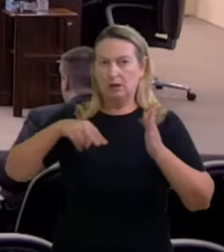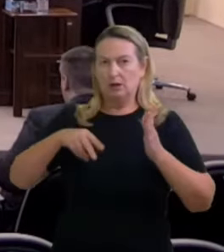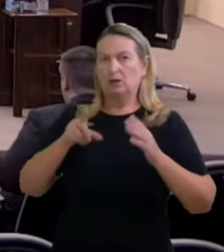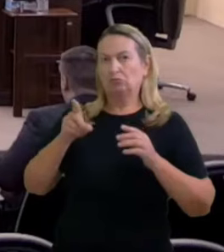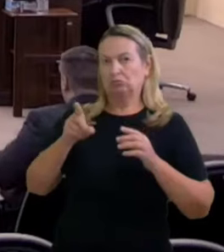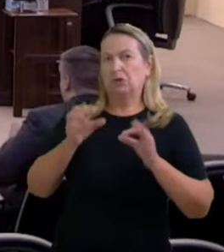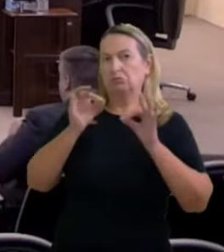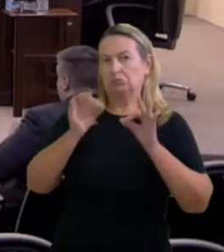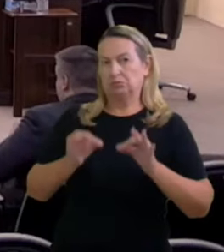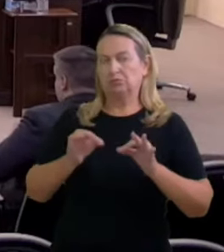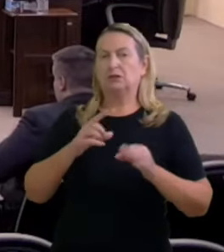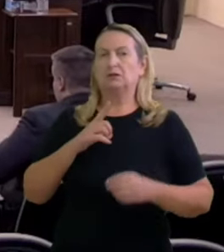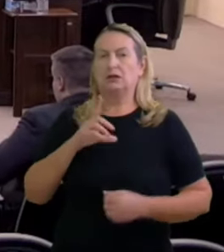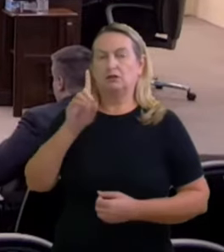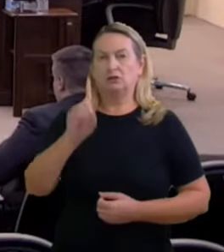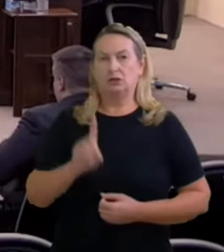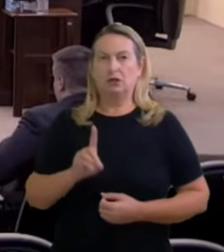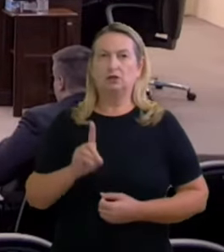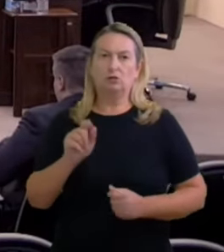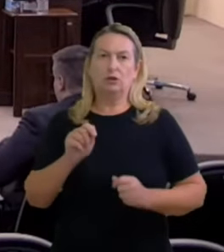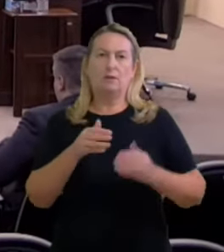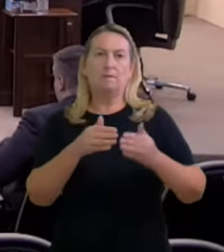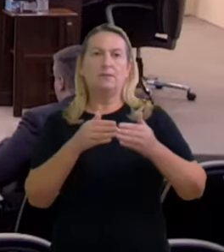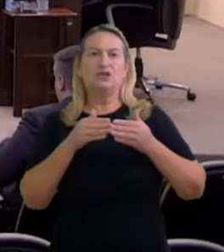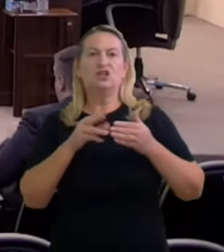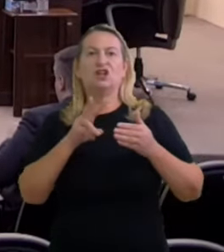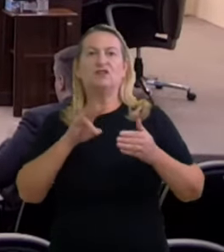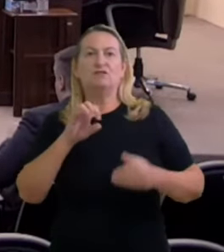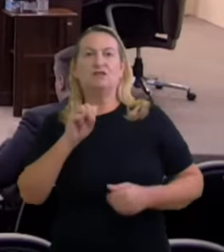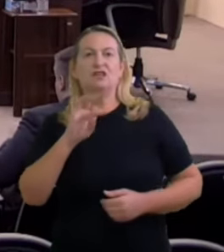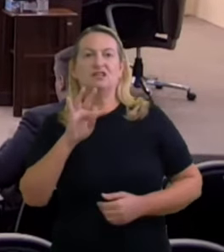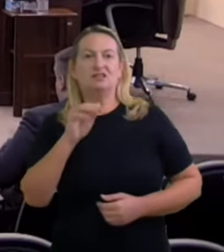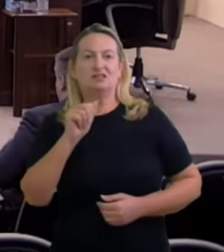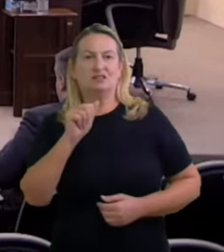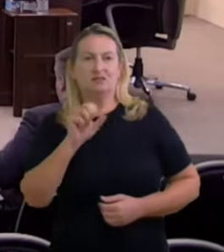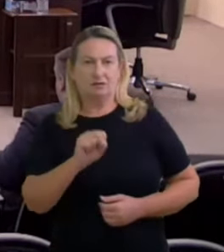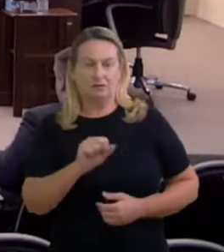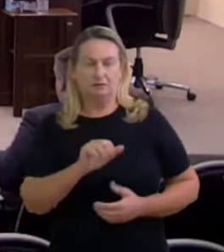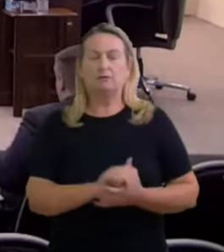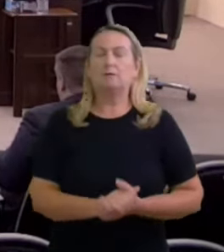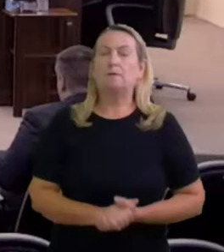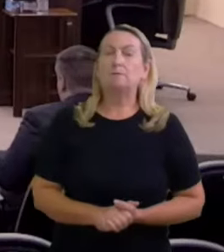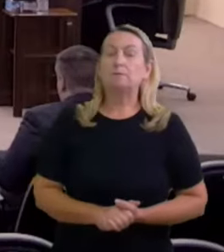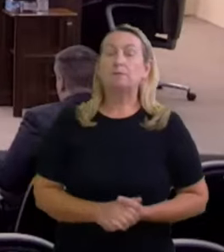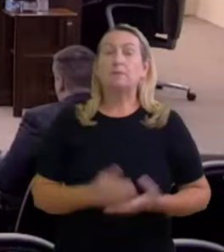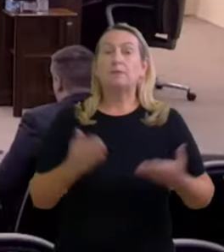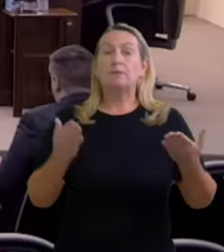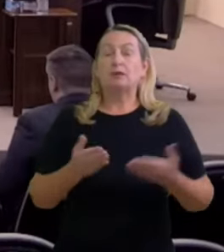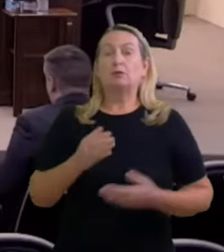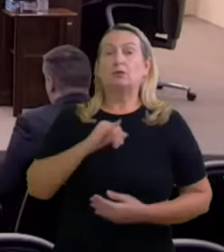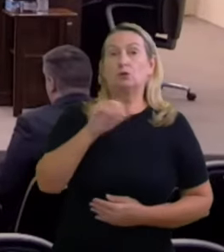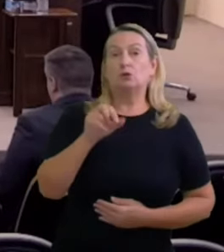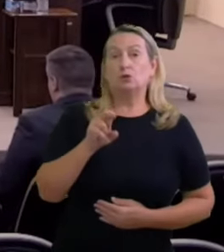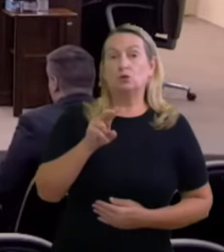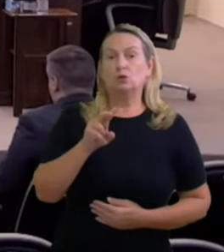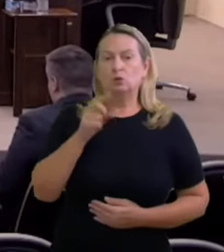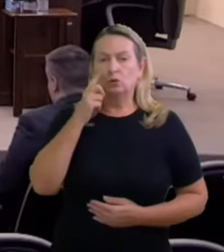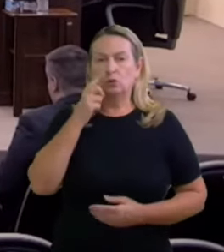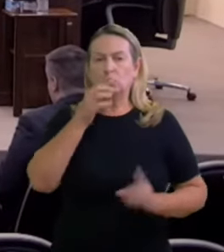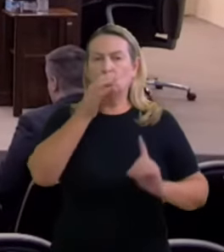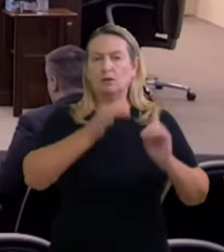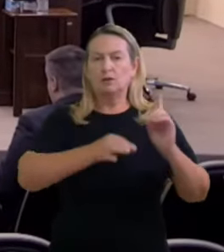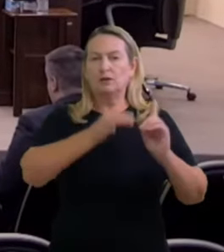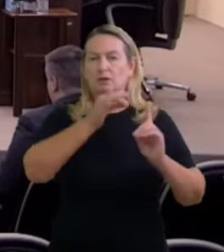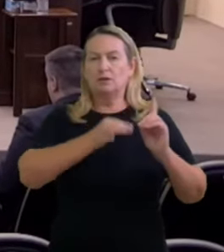magistrados de pedido vista agora o indago eminente desembargador Júlio Jacobi Júnior seu vacilência